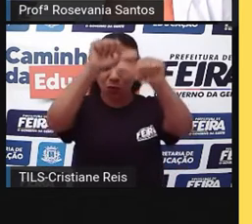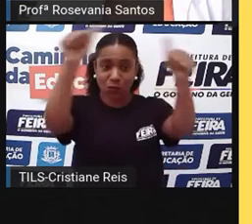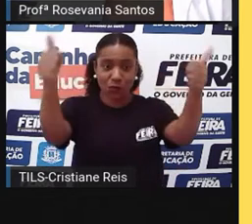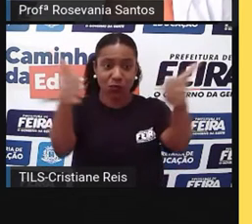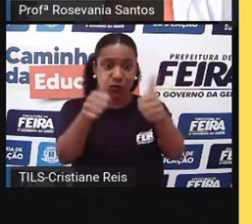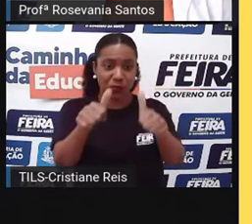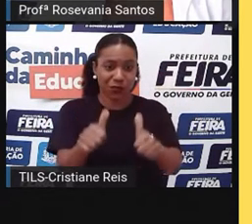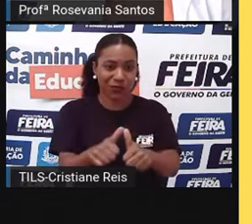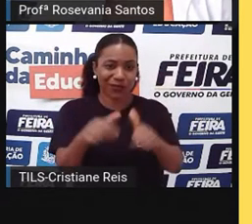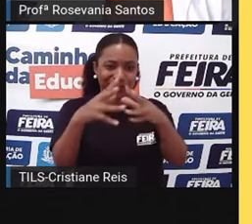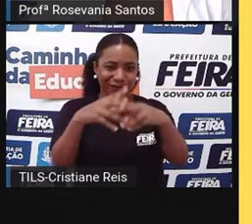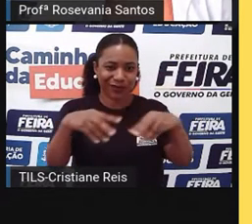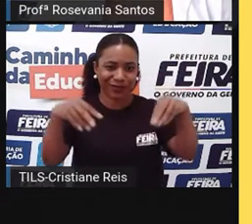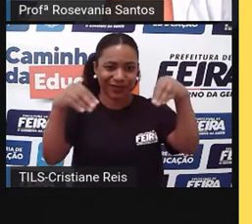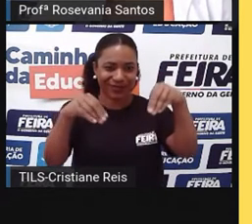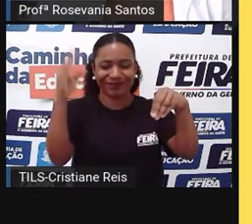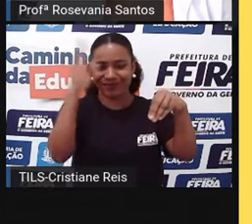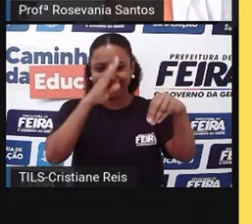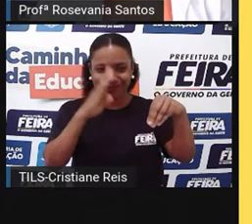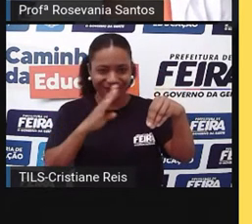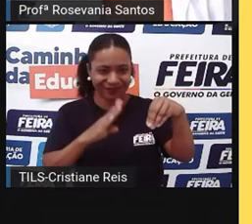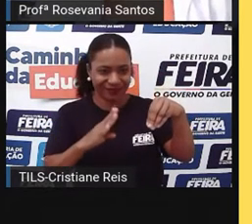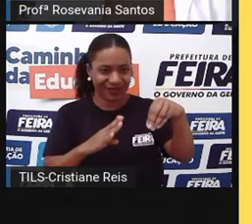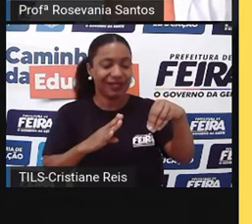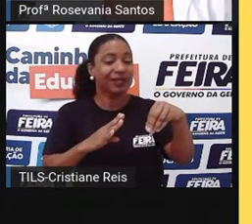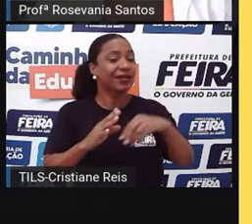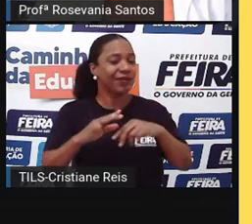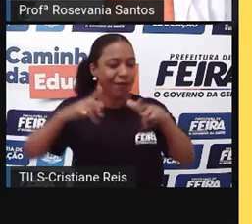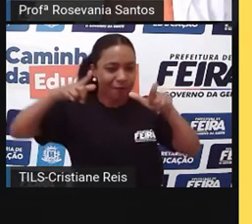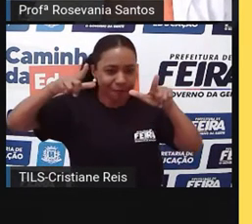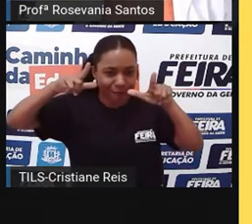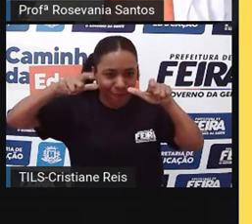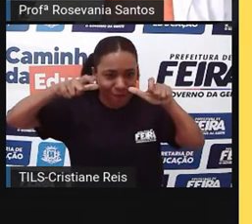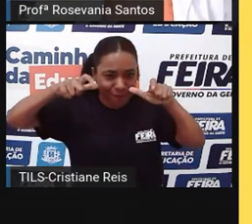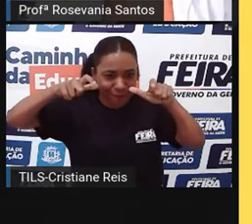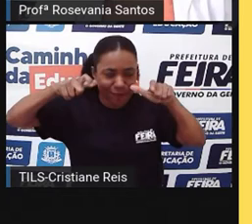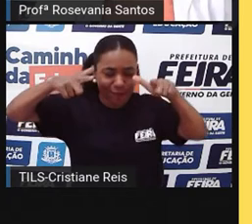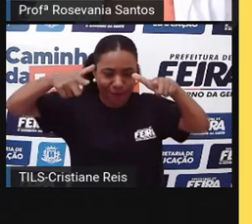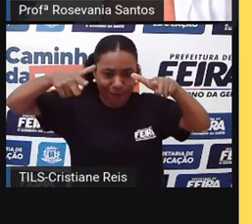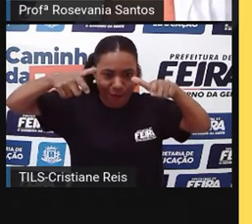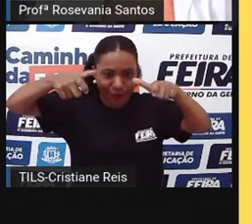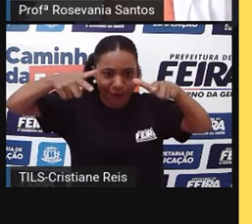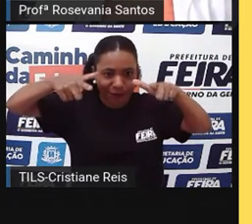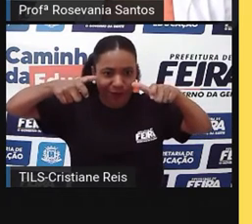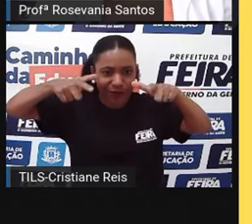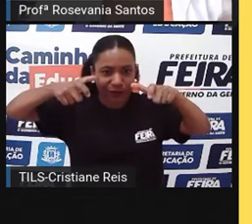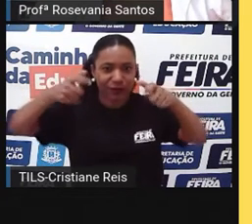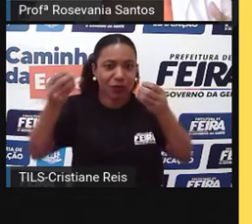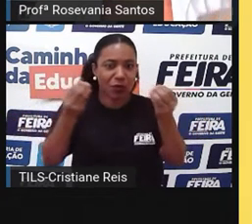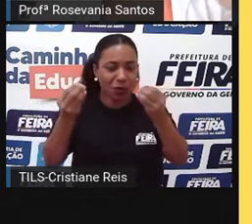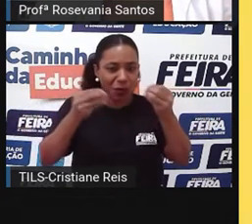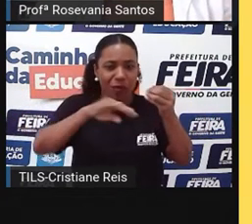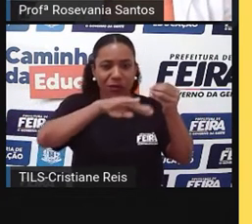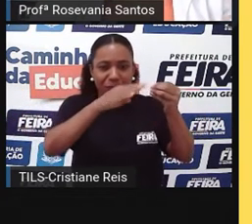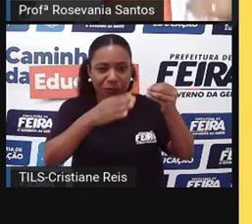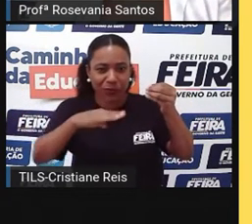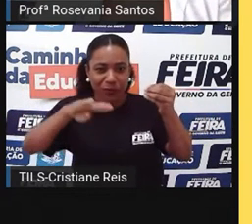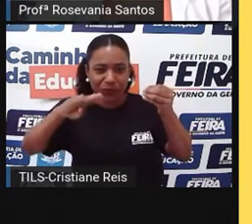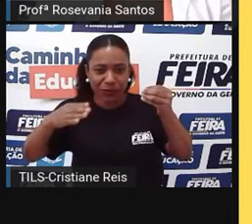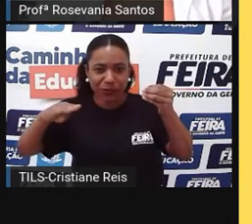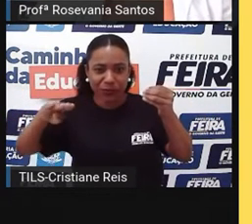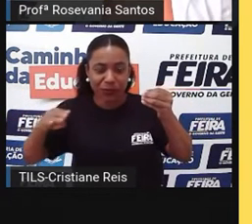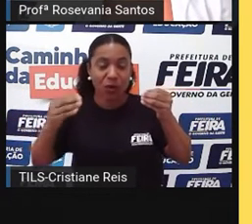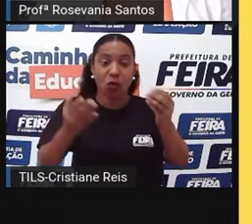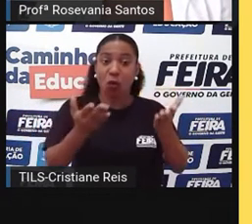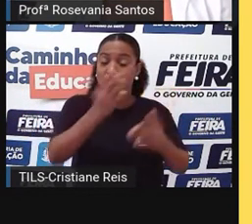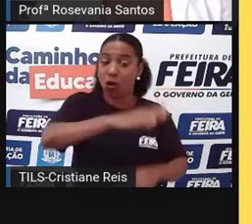várias fotos aqui, né, desse terreno, para a gente perceber as nuances, as entranças, salientes, as